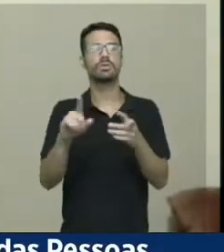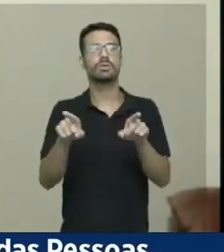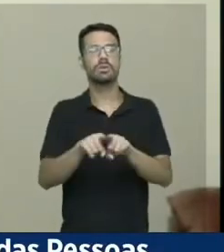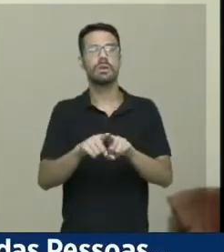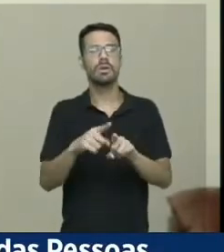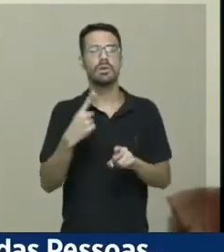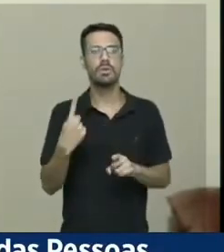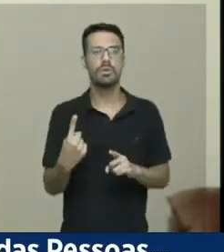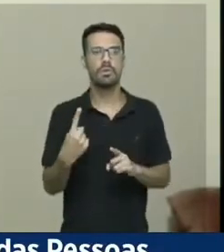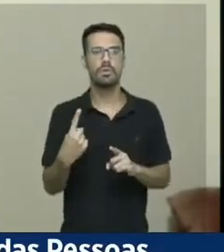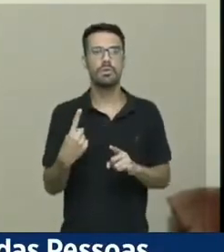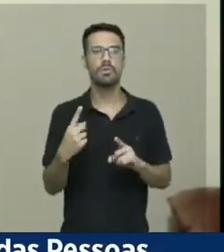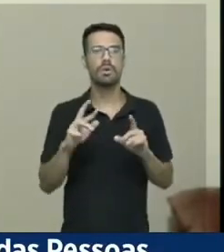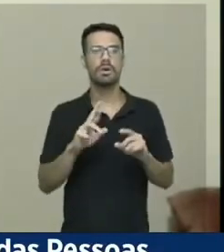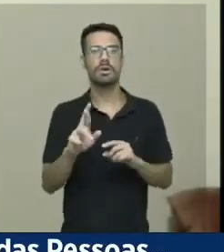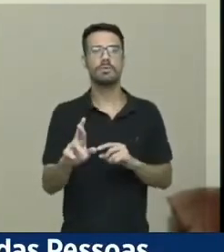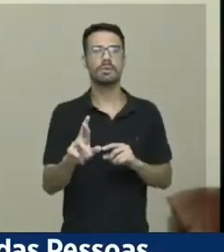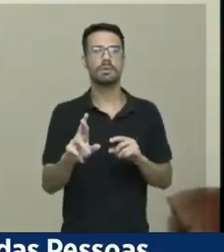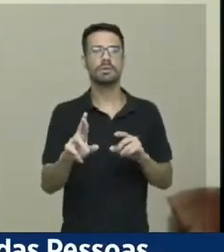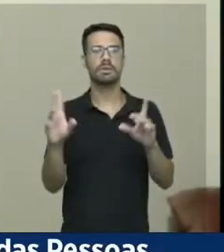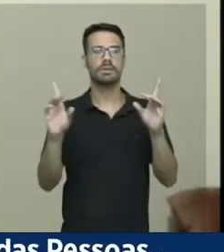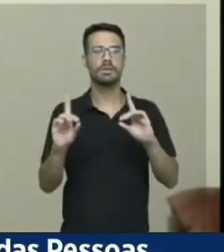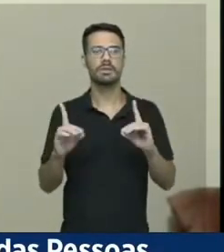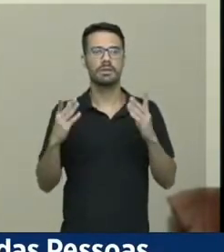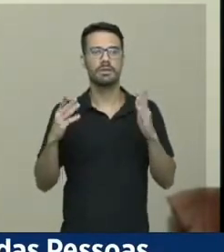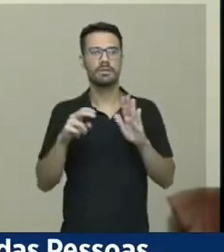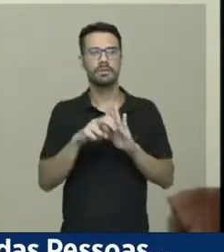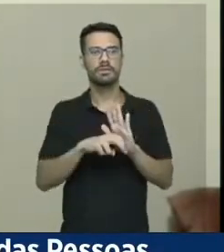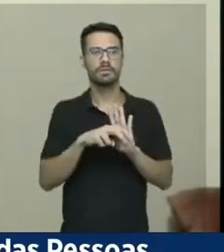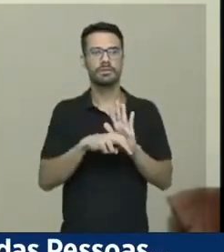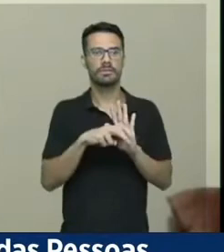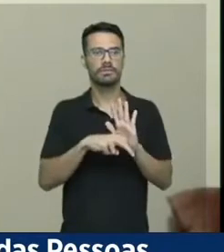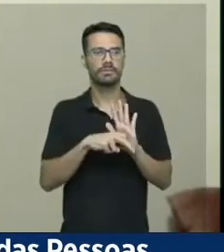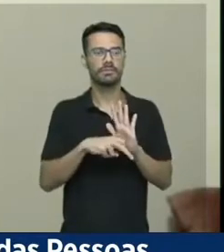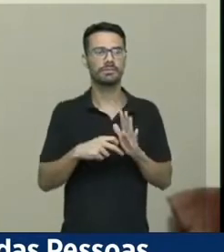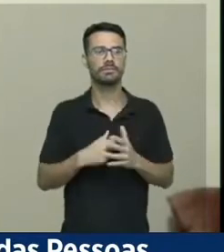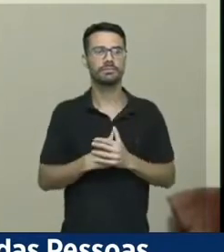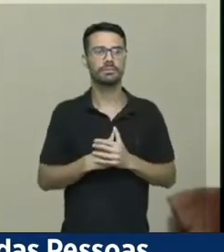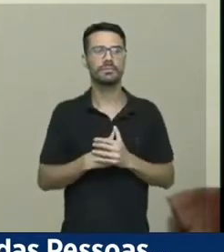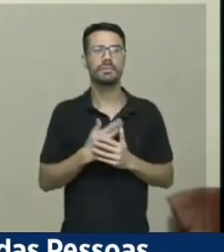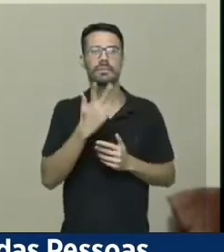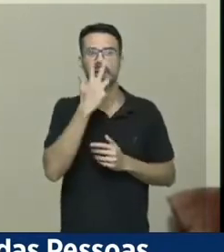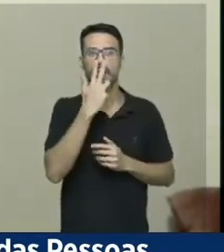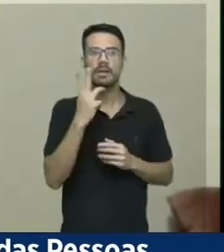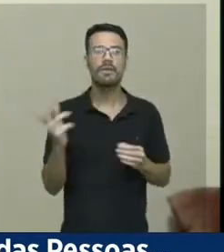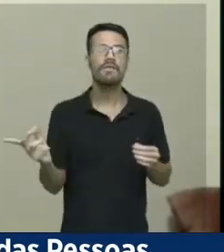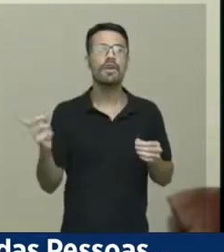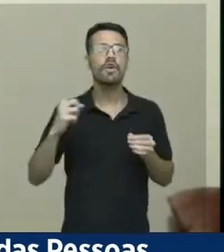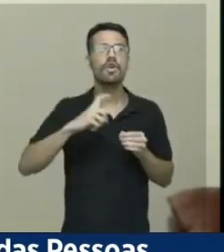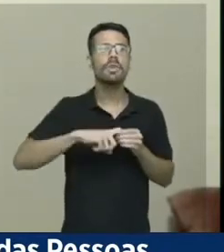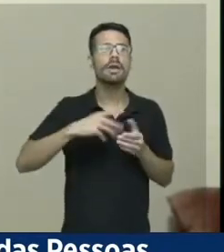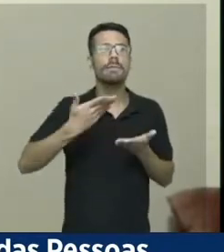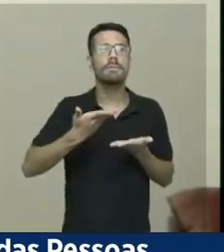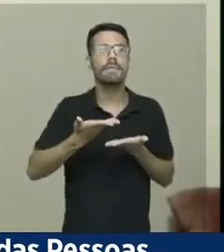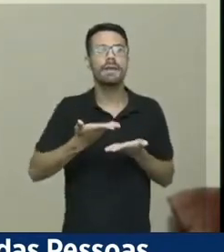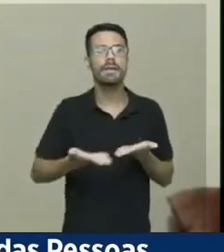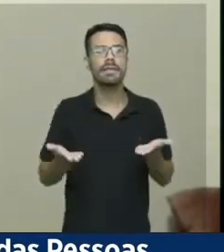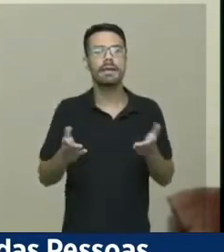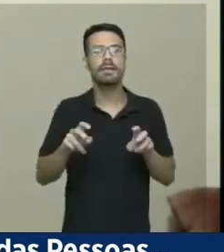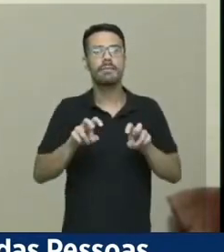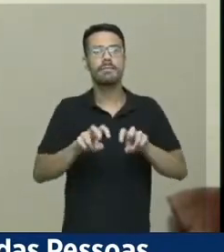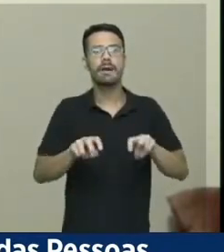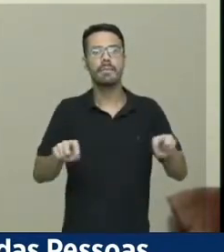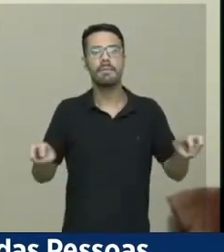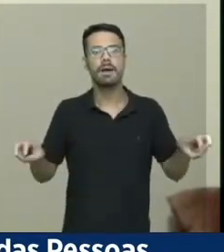deficiência física. Nós estamos aqui, também, nesse aspecto, retrocedendo na representação. Se é para